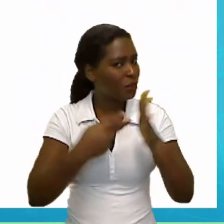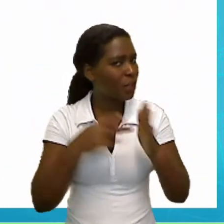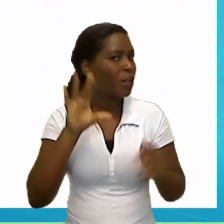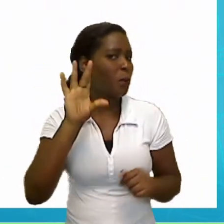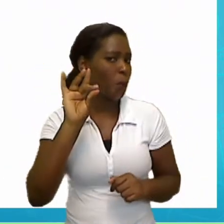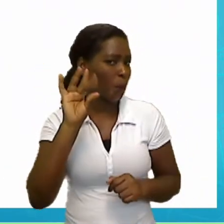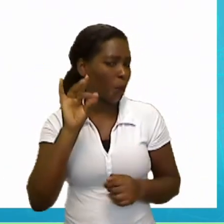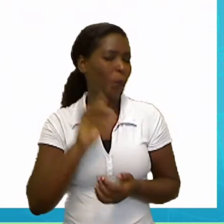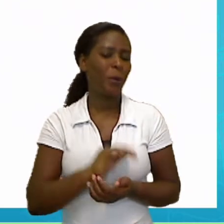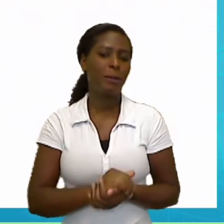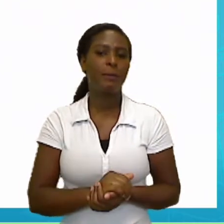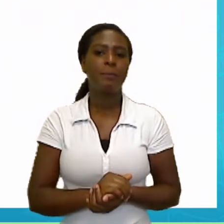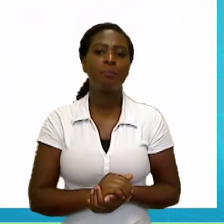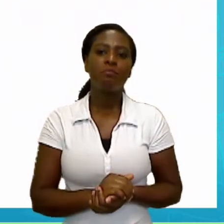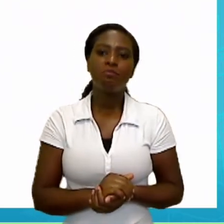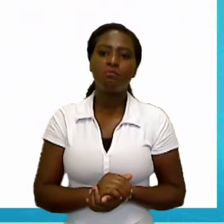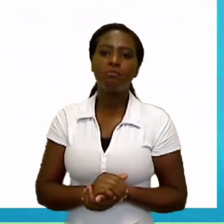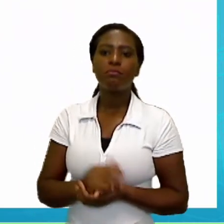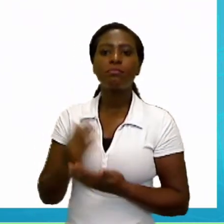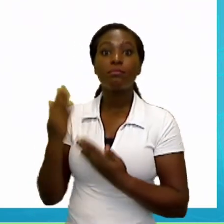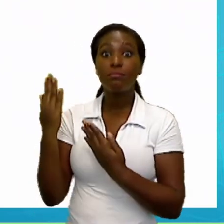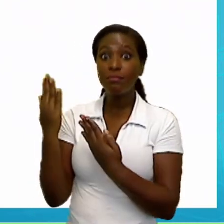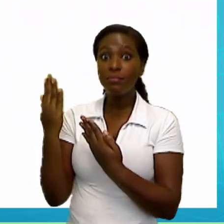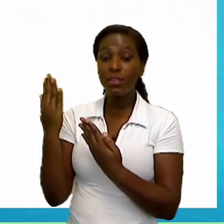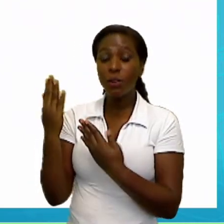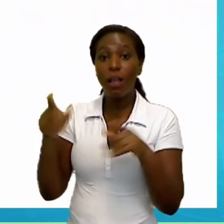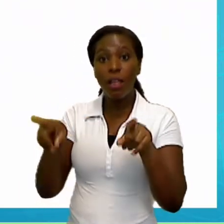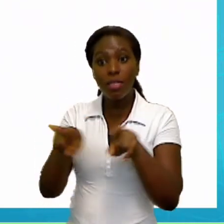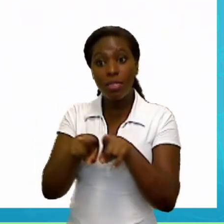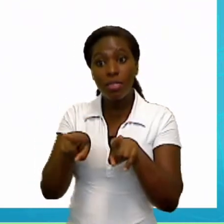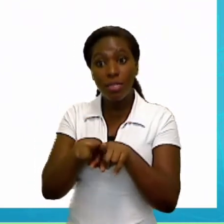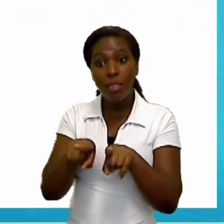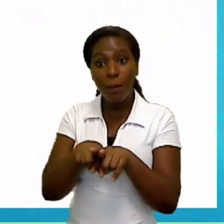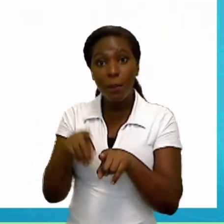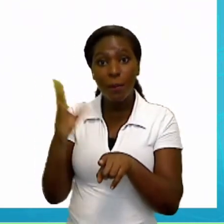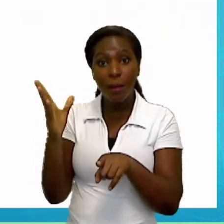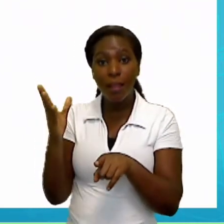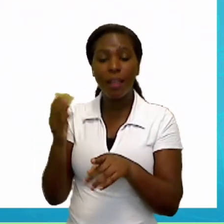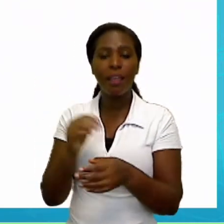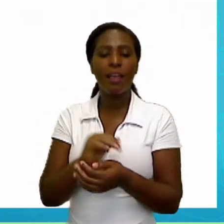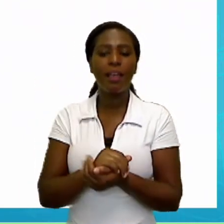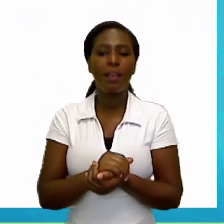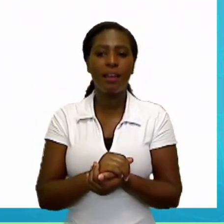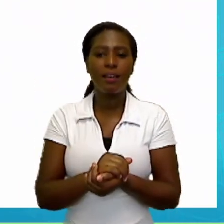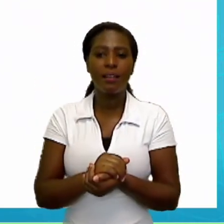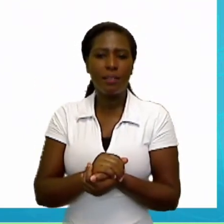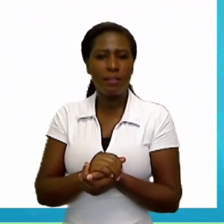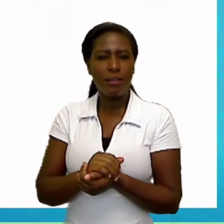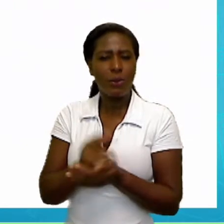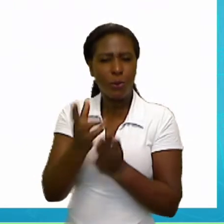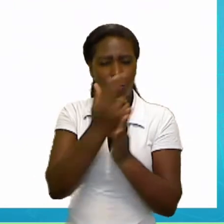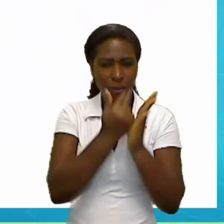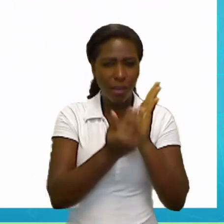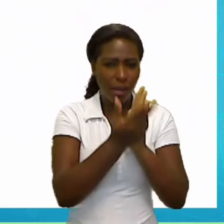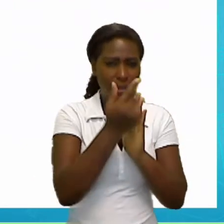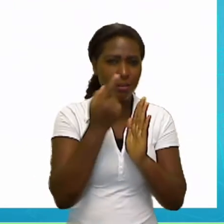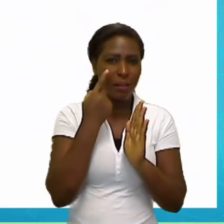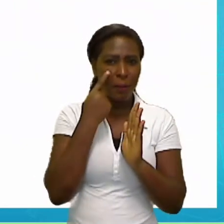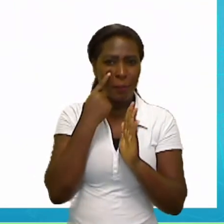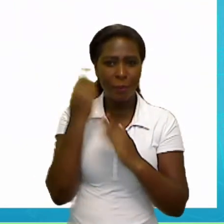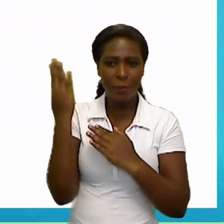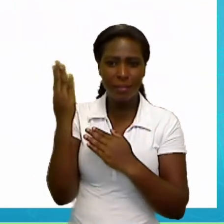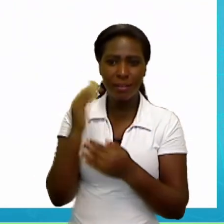Temos também o pincel. Pincel em inglês. Paint brush. Paint